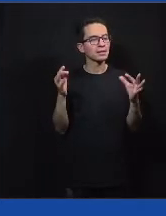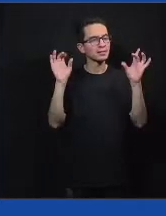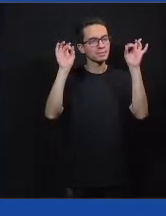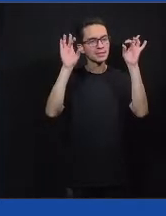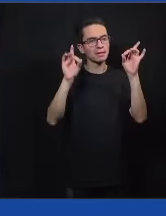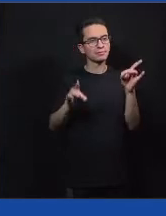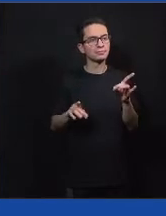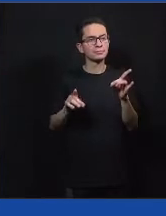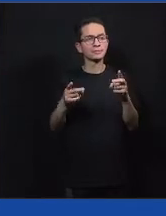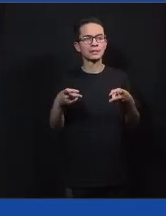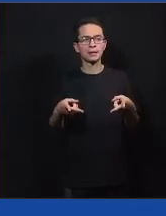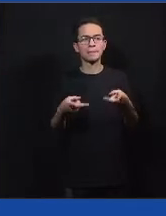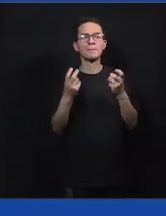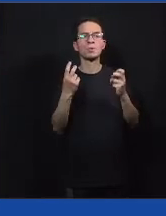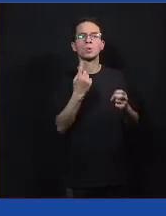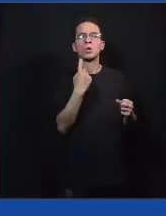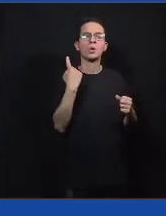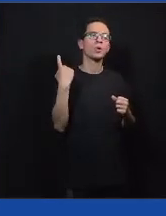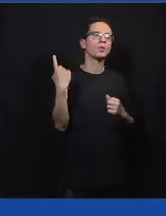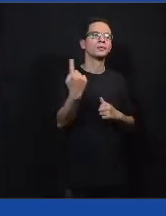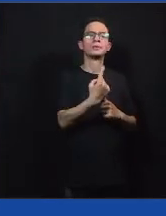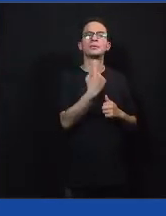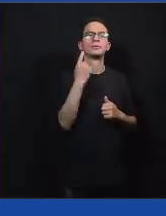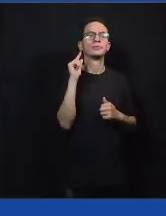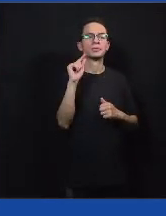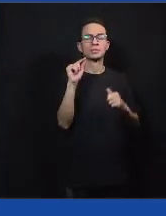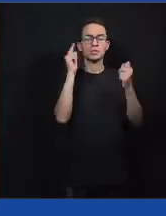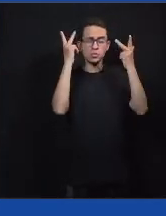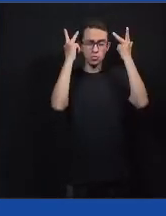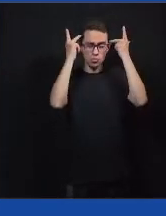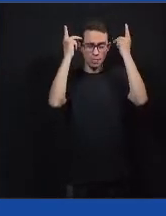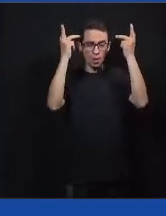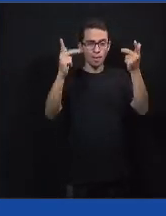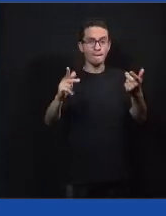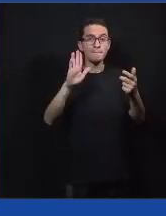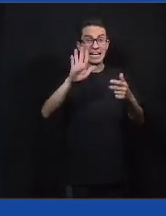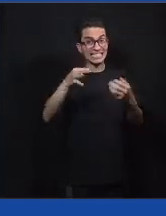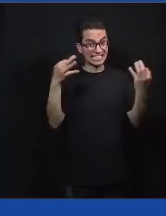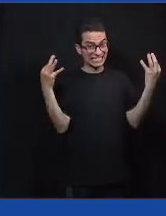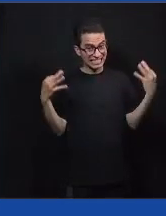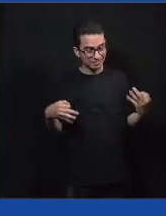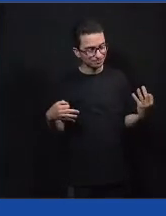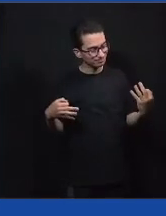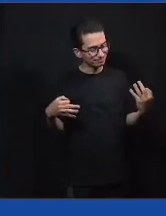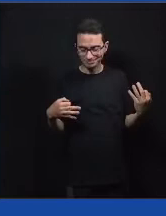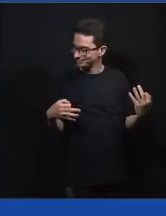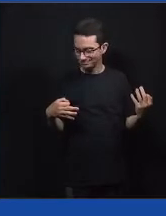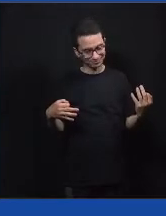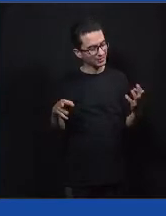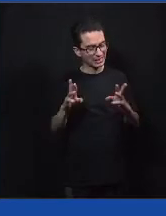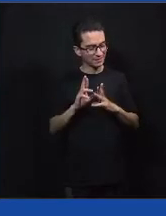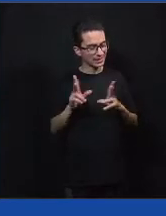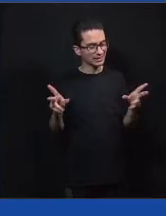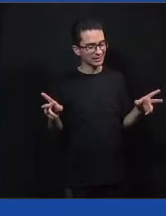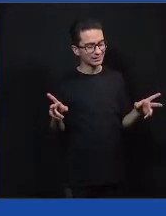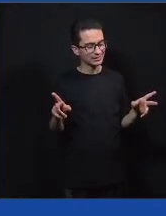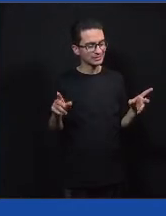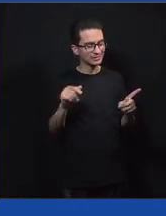a gente percebeu essas situações que estão naturalizadas, mas não são corretas na nossa sociedade. E